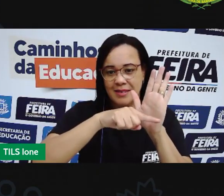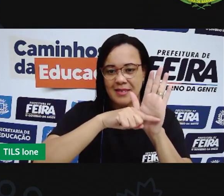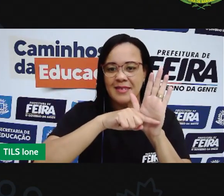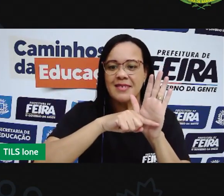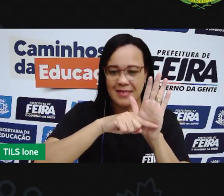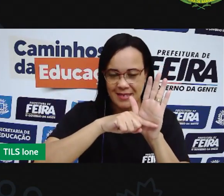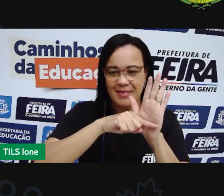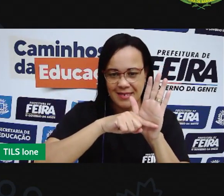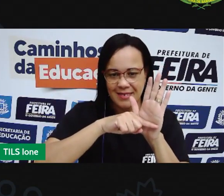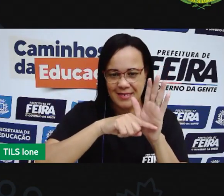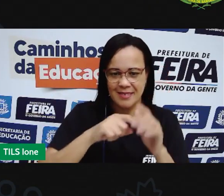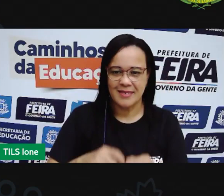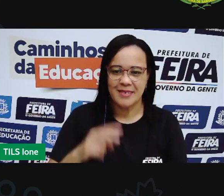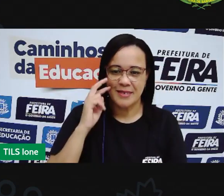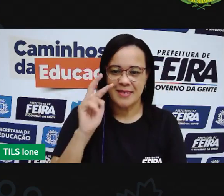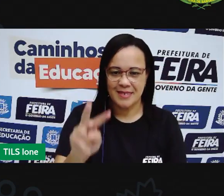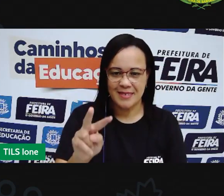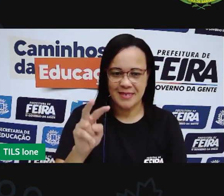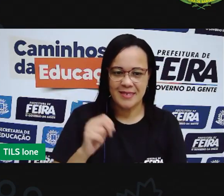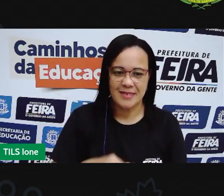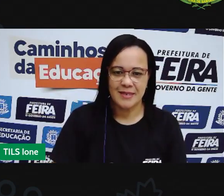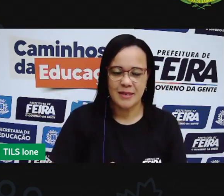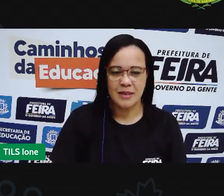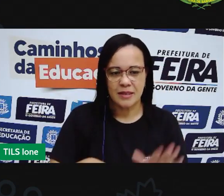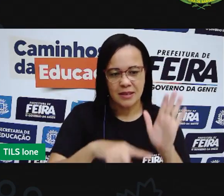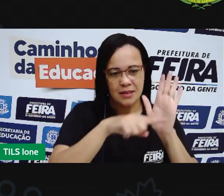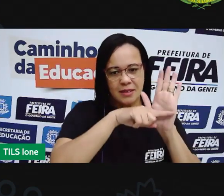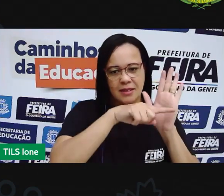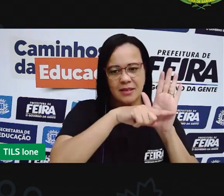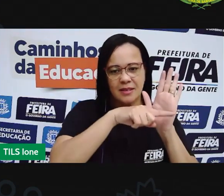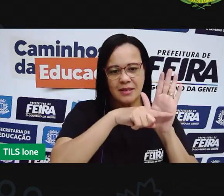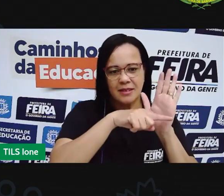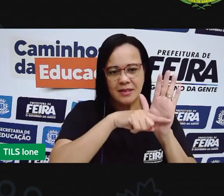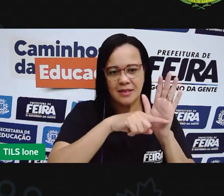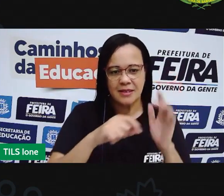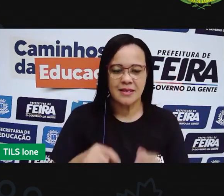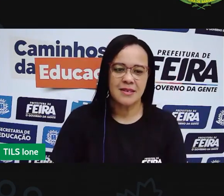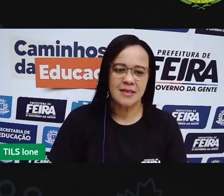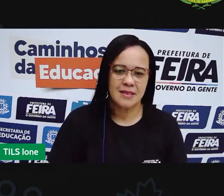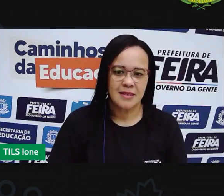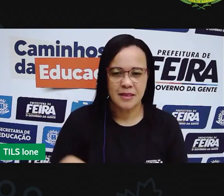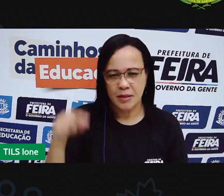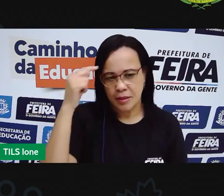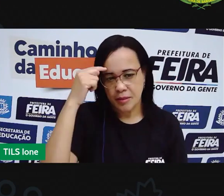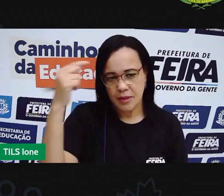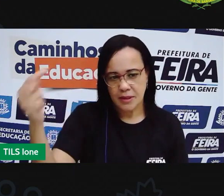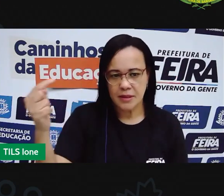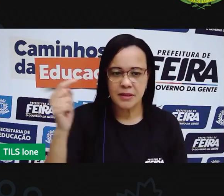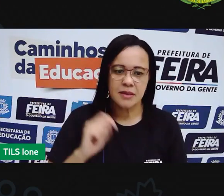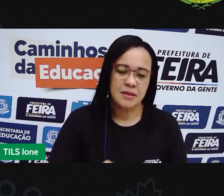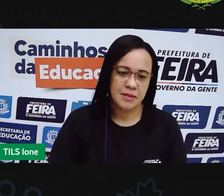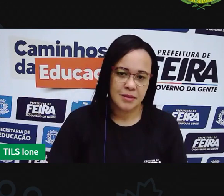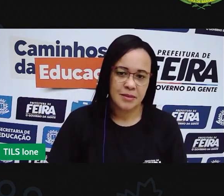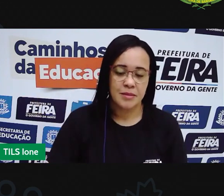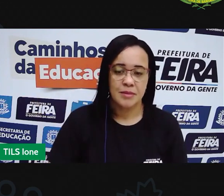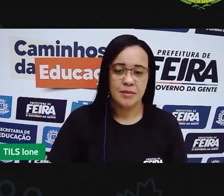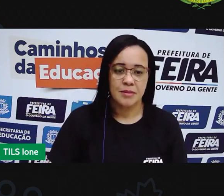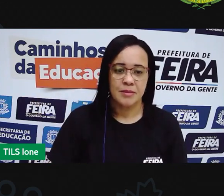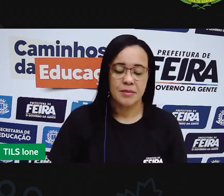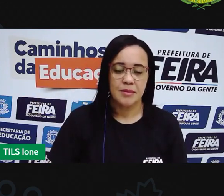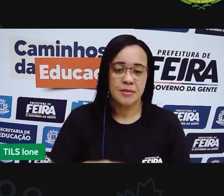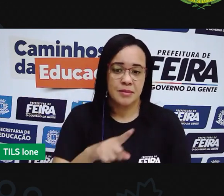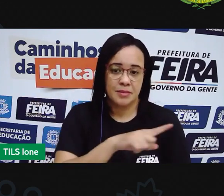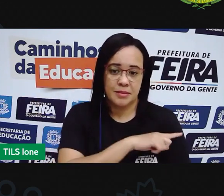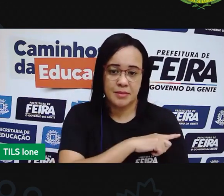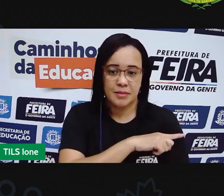agora aqui pra vocês o jogo subtração ilustrada é o jogo que foi pensado para o primeiro ano tá